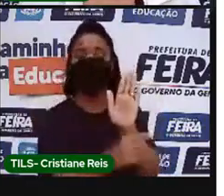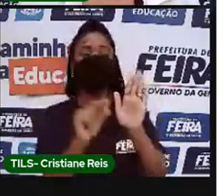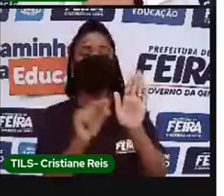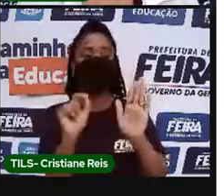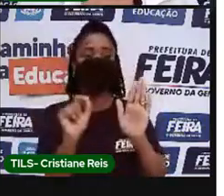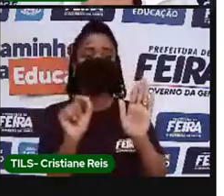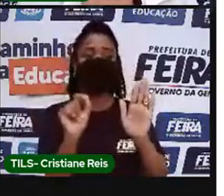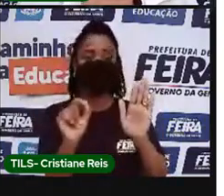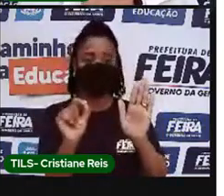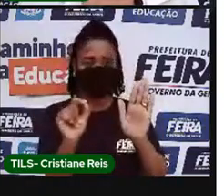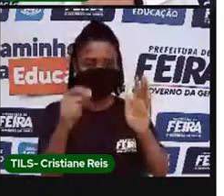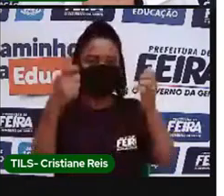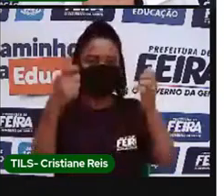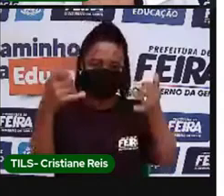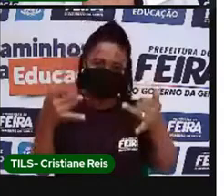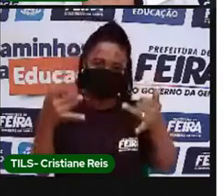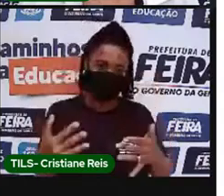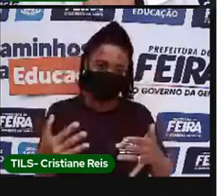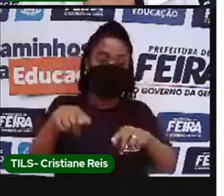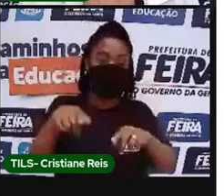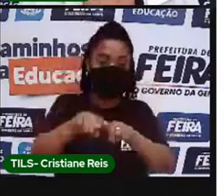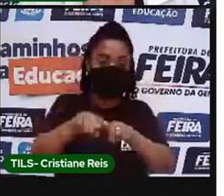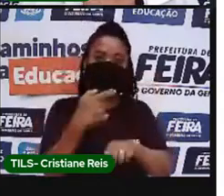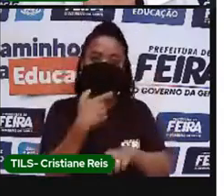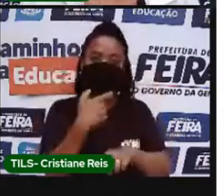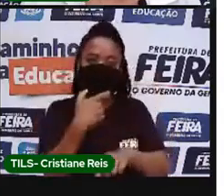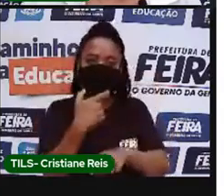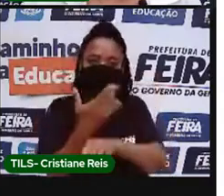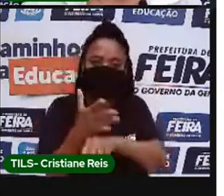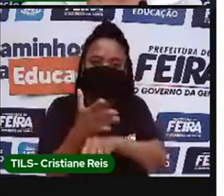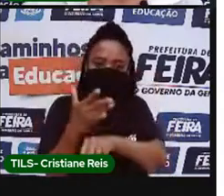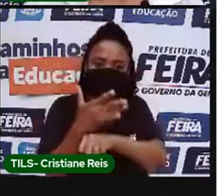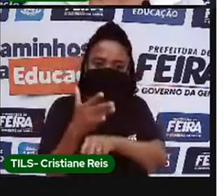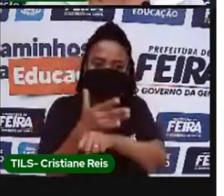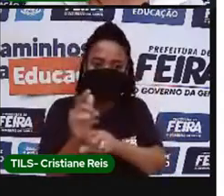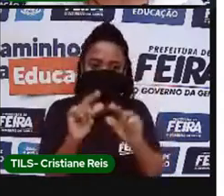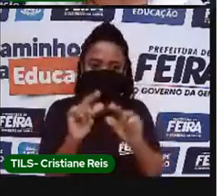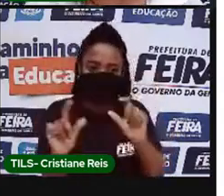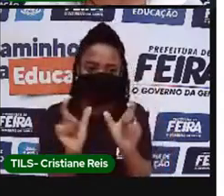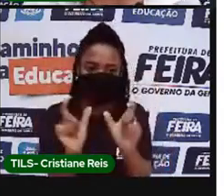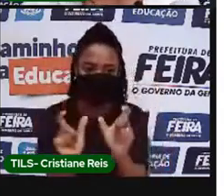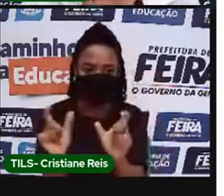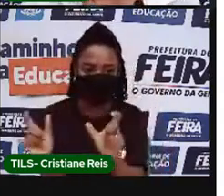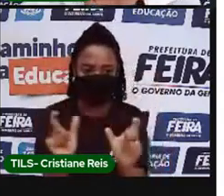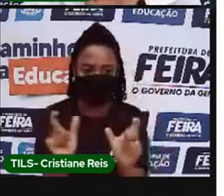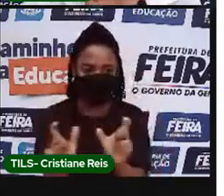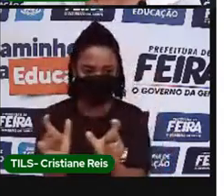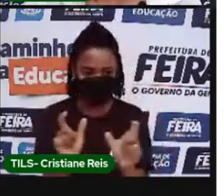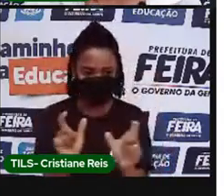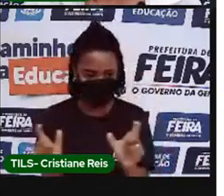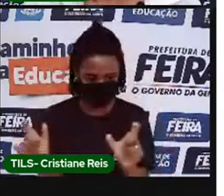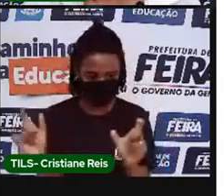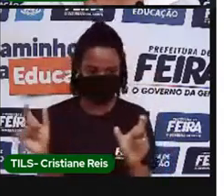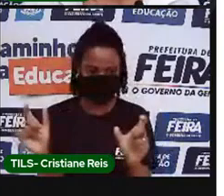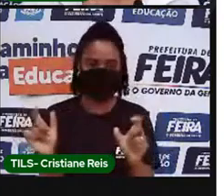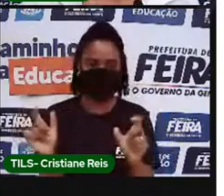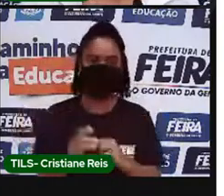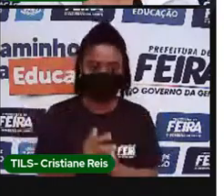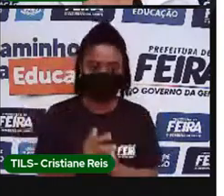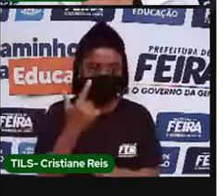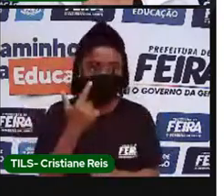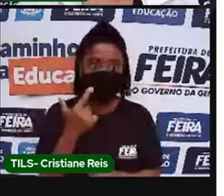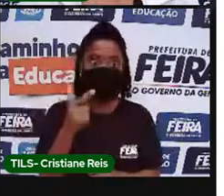Vejamos agora outra possibilidade que esse museu nos oferece.